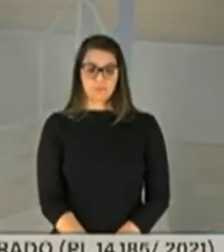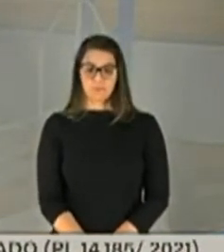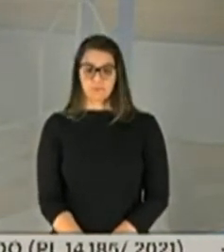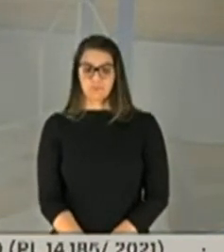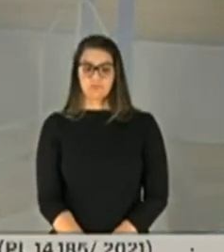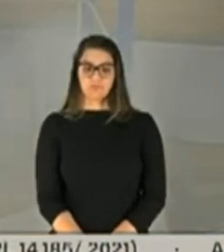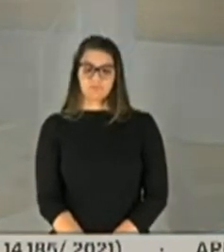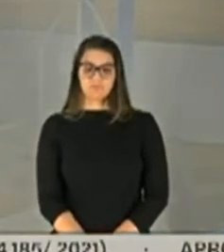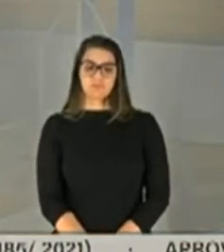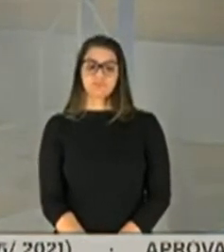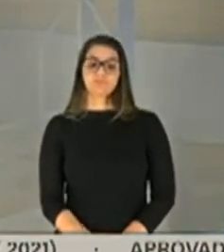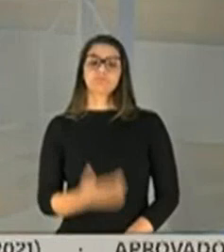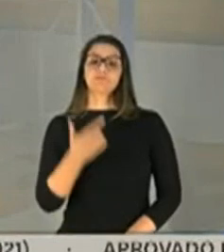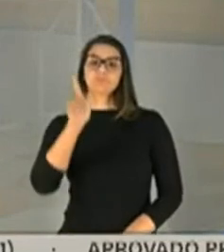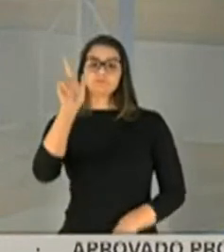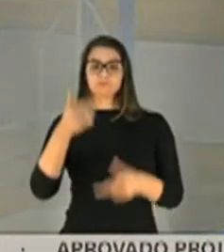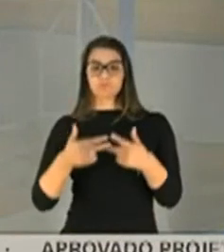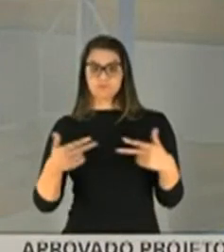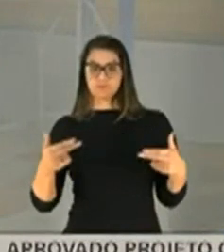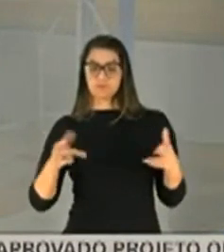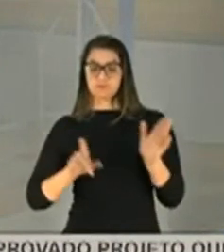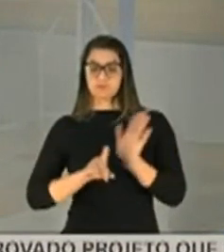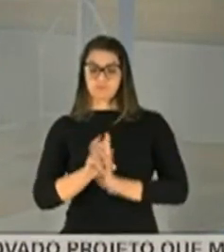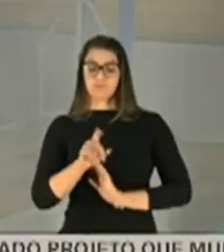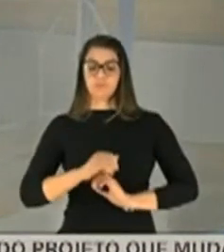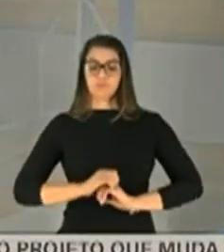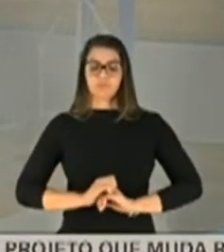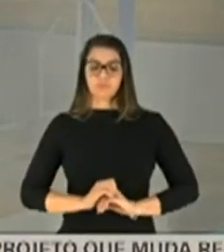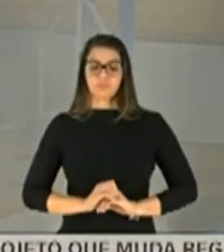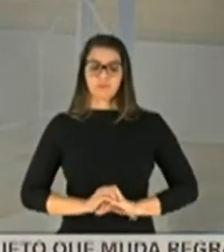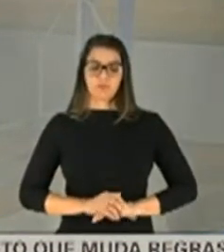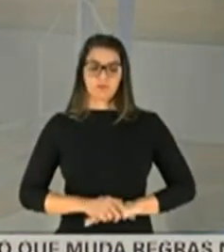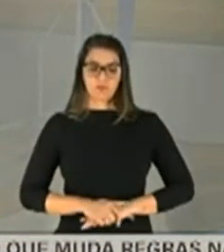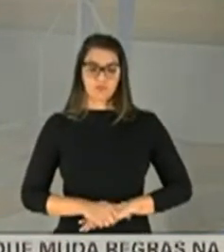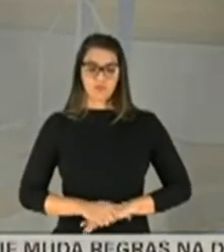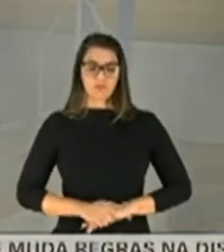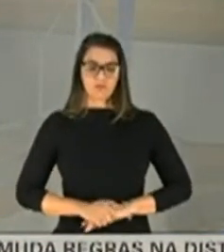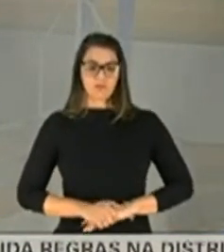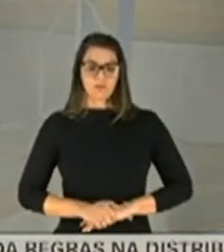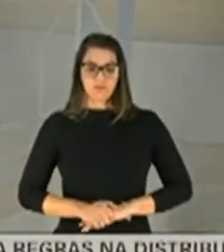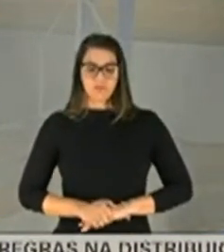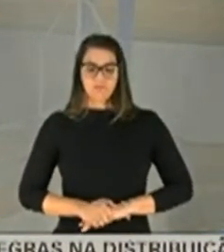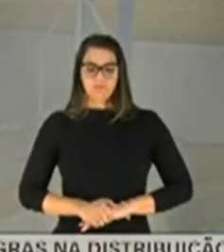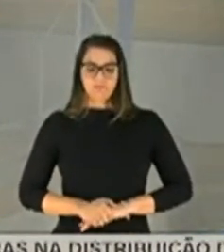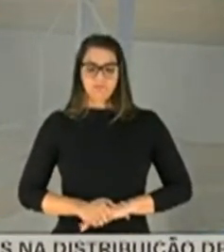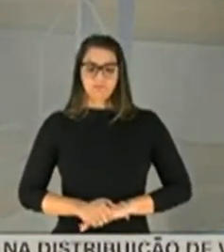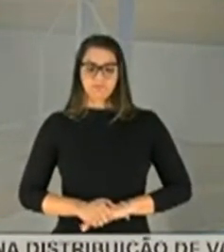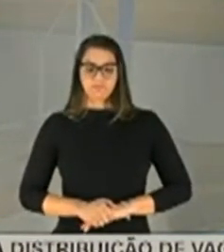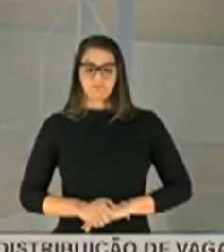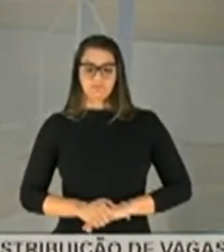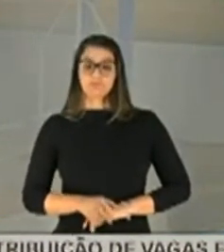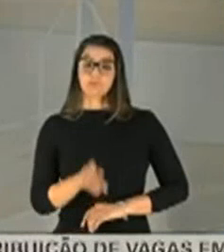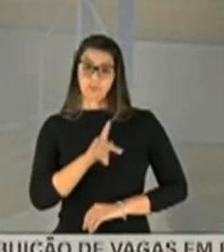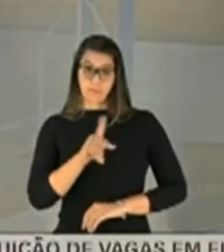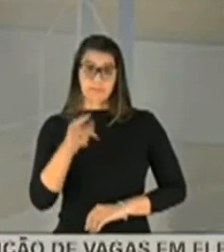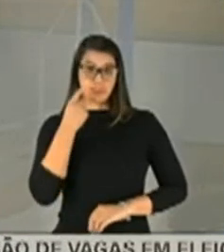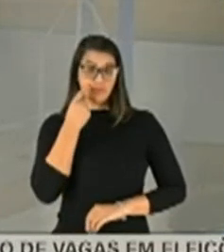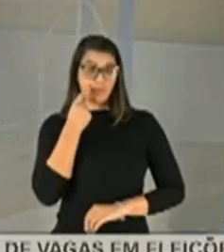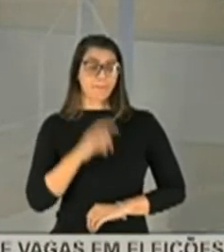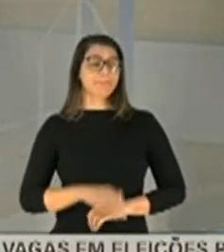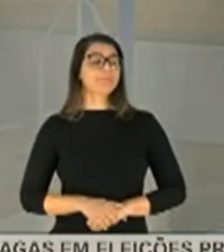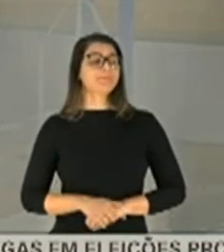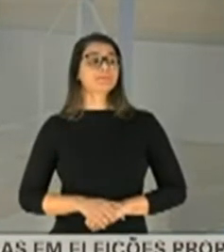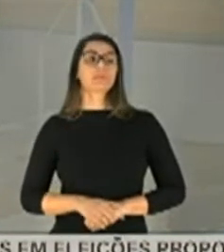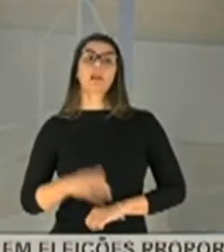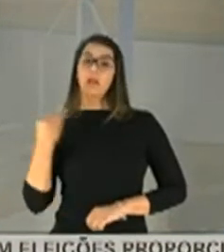Outra coisa que eu queria perguntar para o senhor aqui, e foi, eu acho que uma... Viu, presidente? É muito importante, o senhor